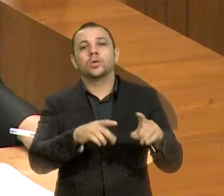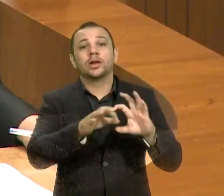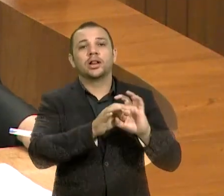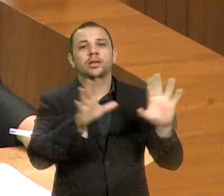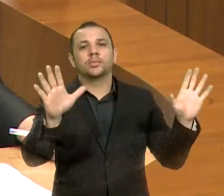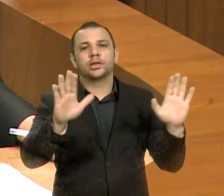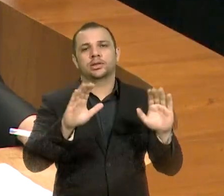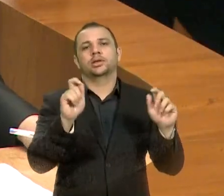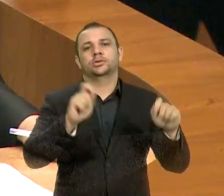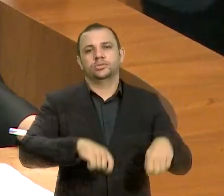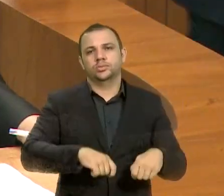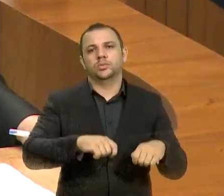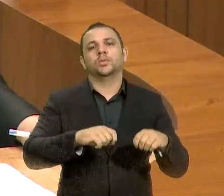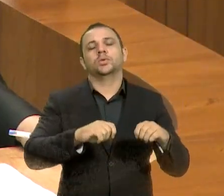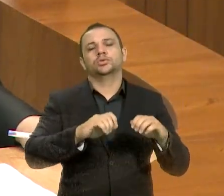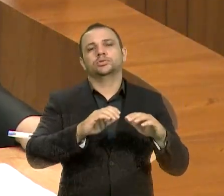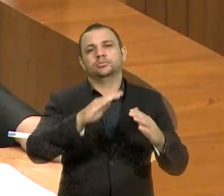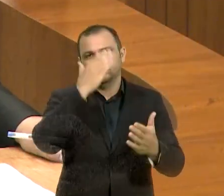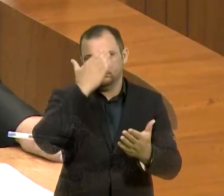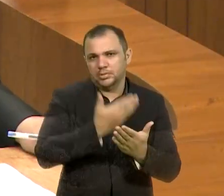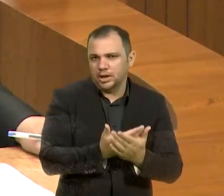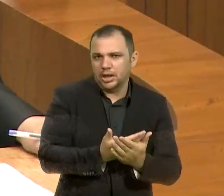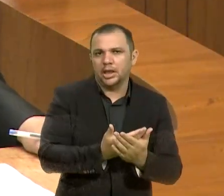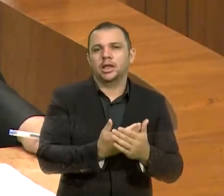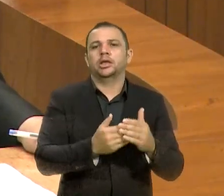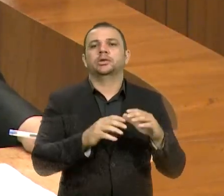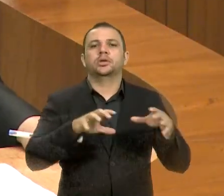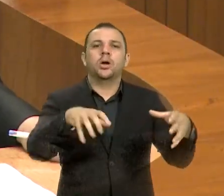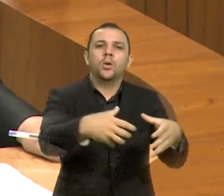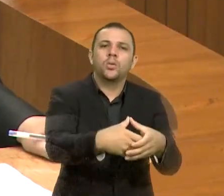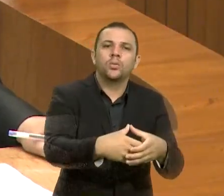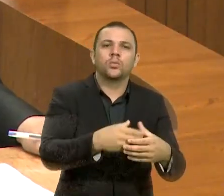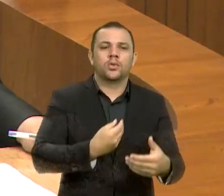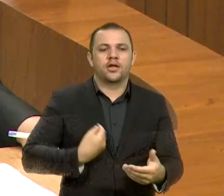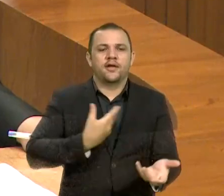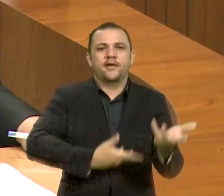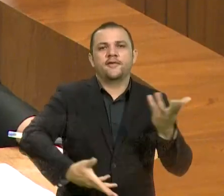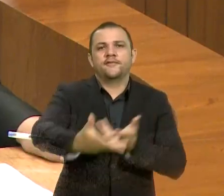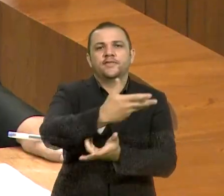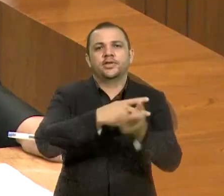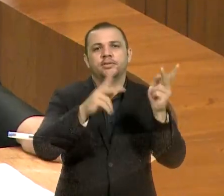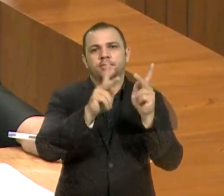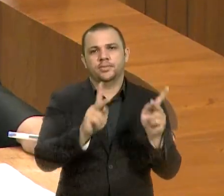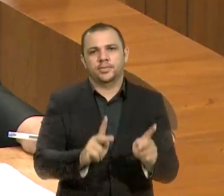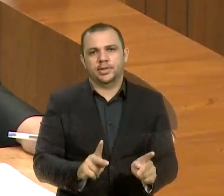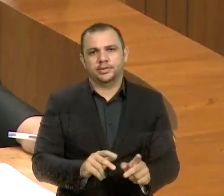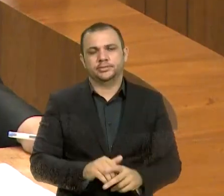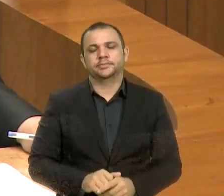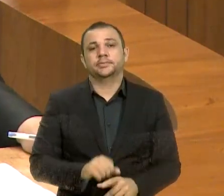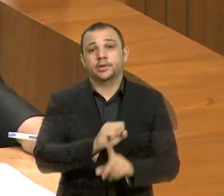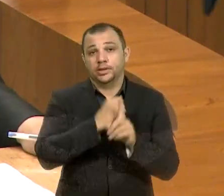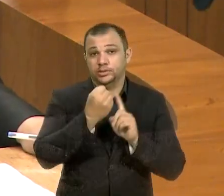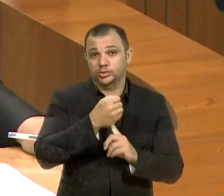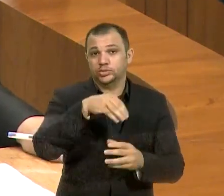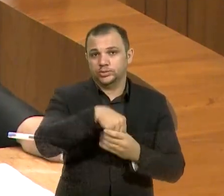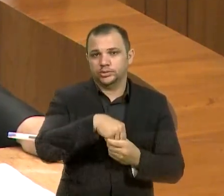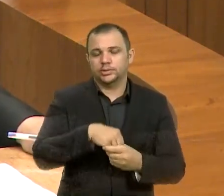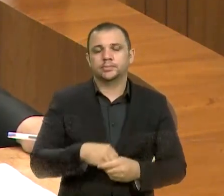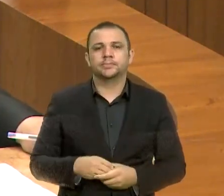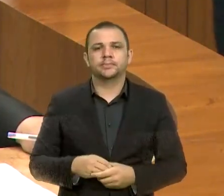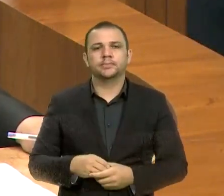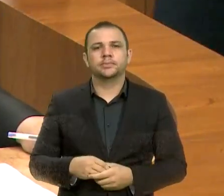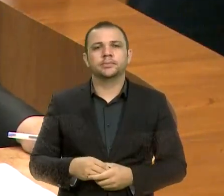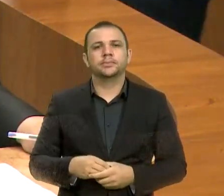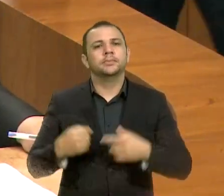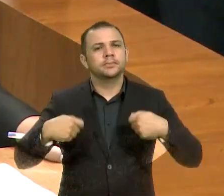à convivência pacífica em nossa sociedade. É fundamental lembrar que todos têm o direito de